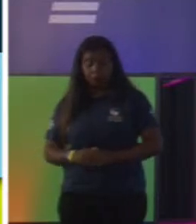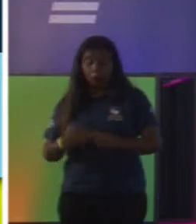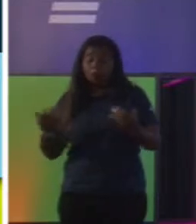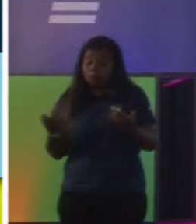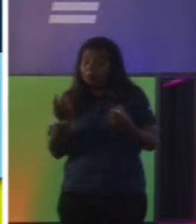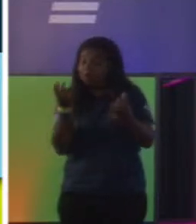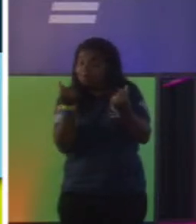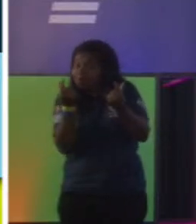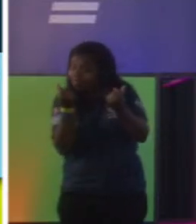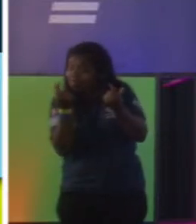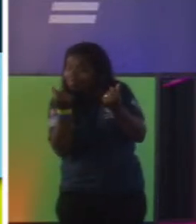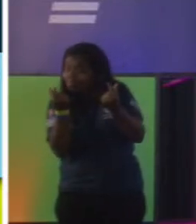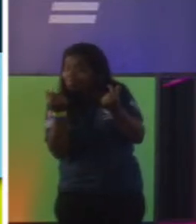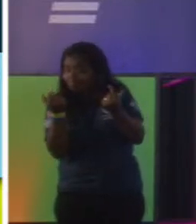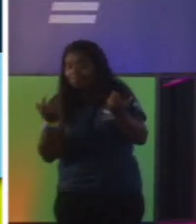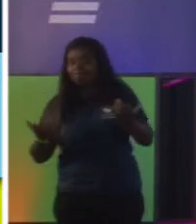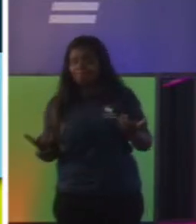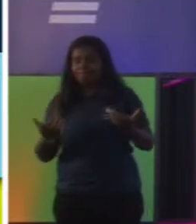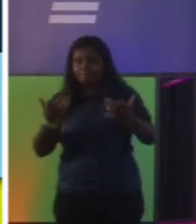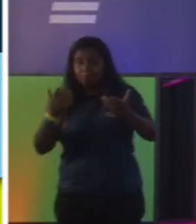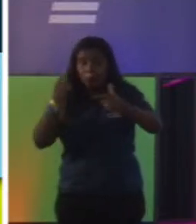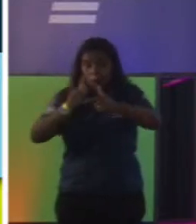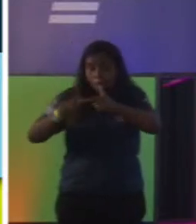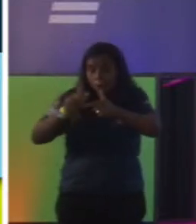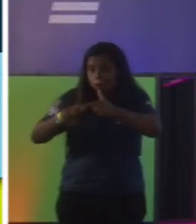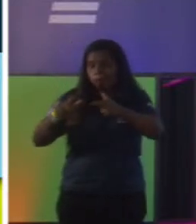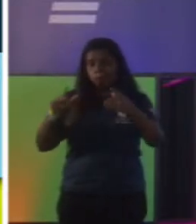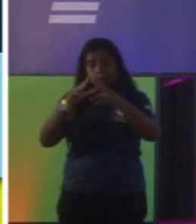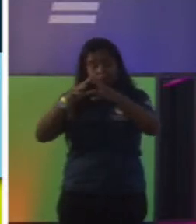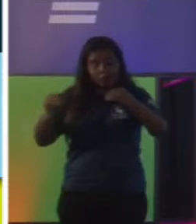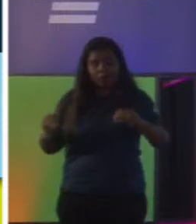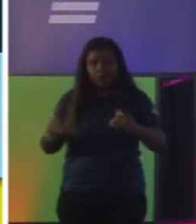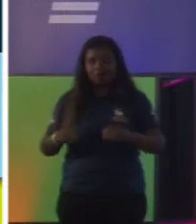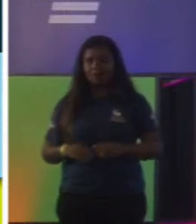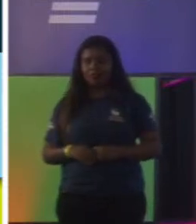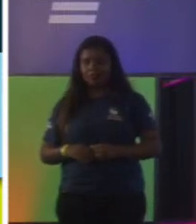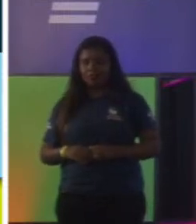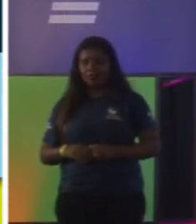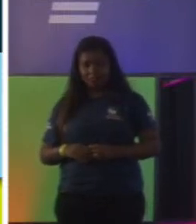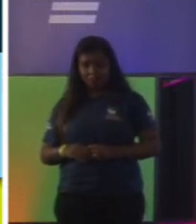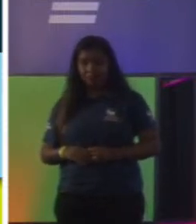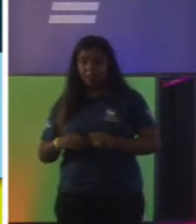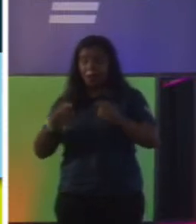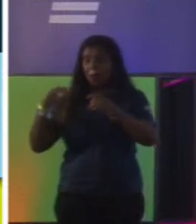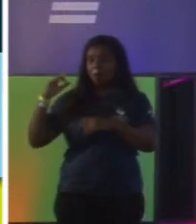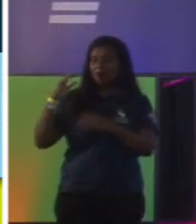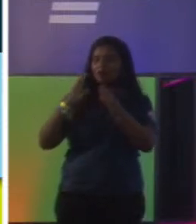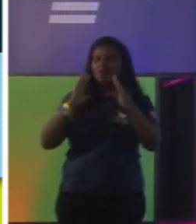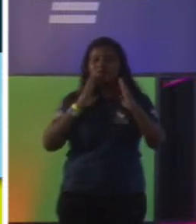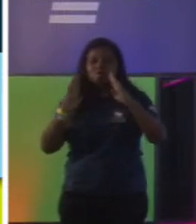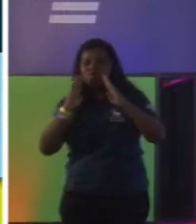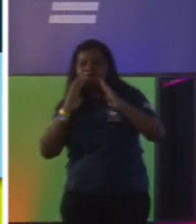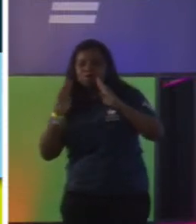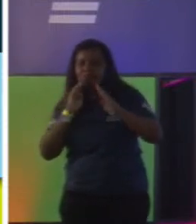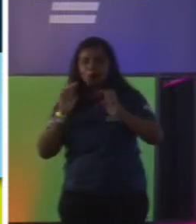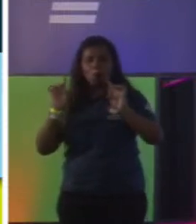dinheiro para resolver de fato, ou seja, você não está criando um negócio de impacto no Facebook da vida que quem vai usar depois você vai ter que pegar no oceante,